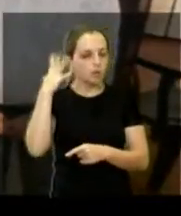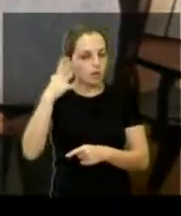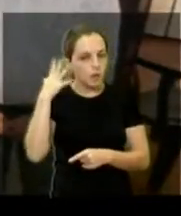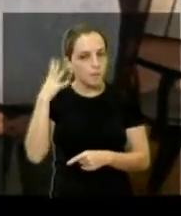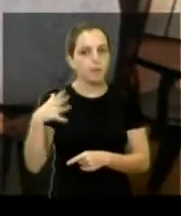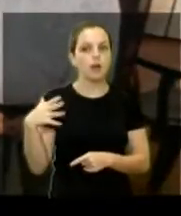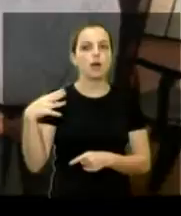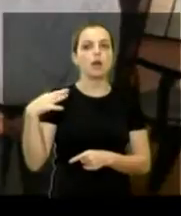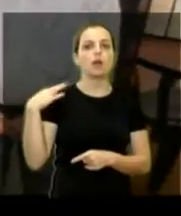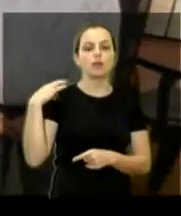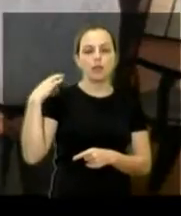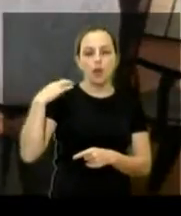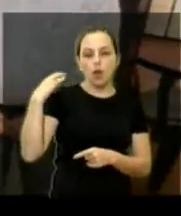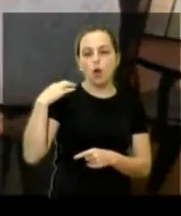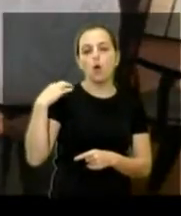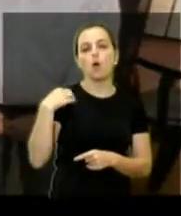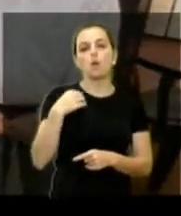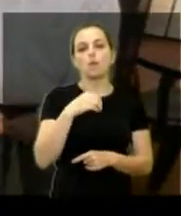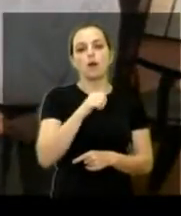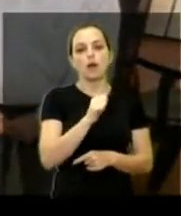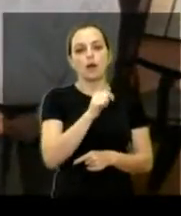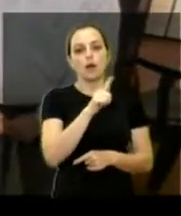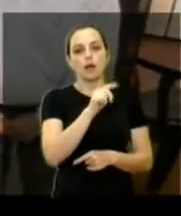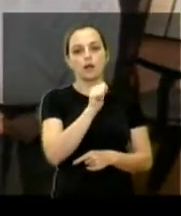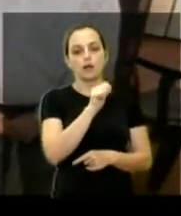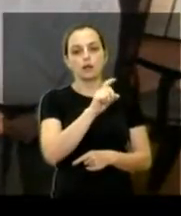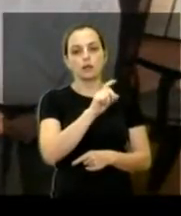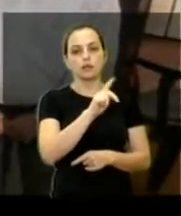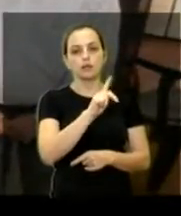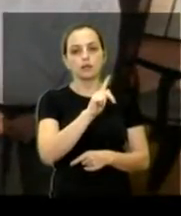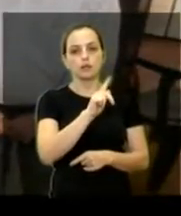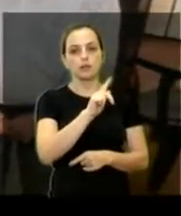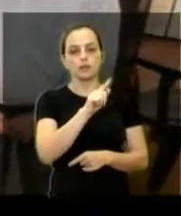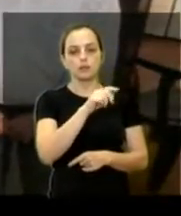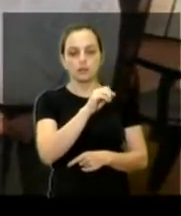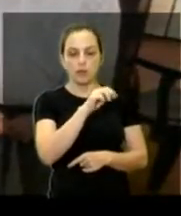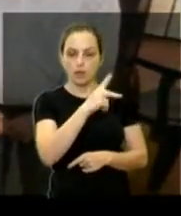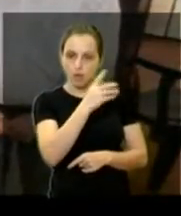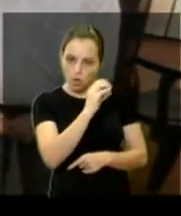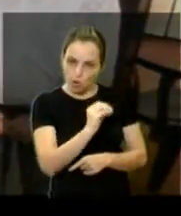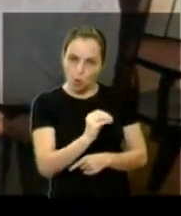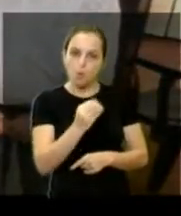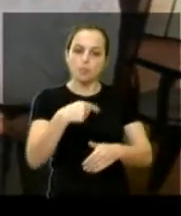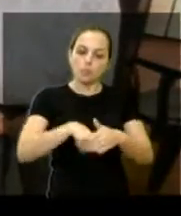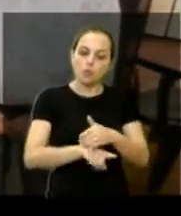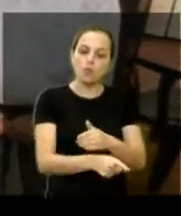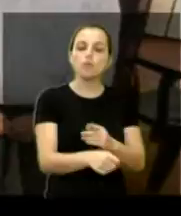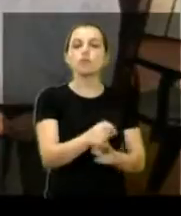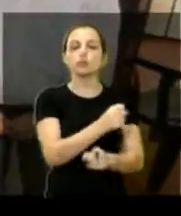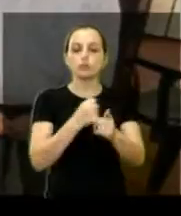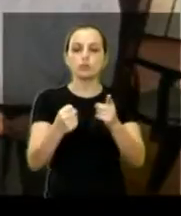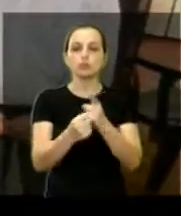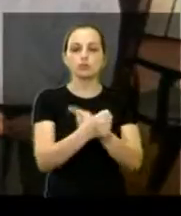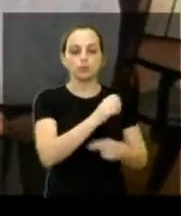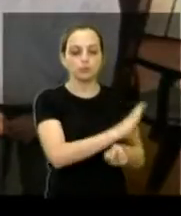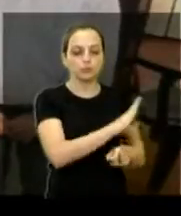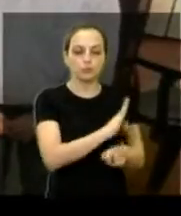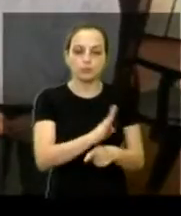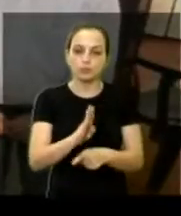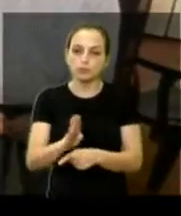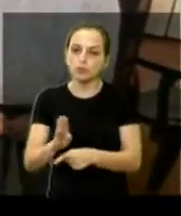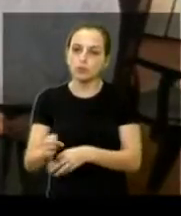peças lá para a ZI, nessa Fundo de Solidariedade, o Gerso esteve lá comigo,